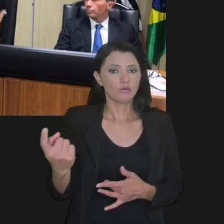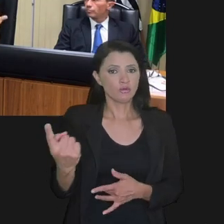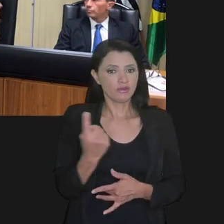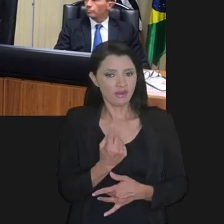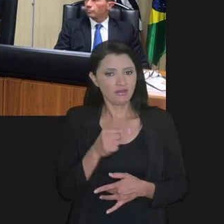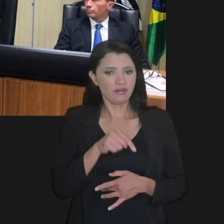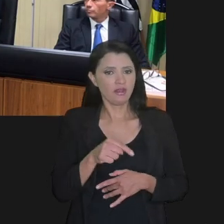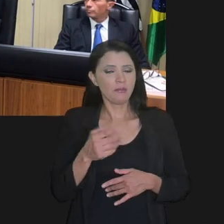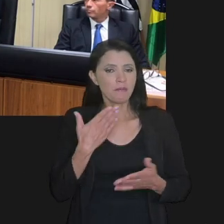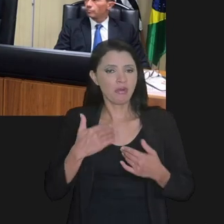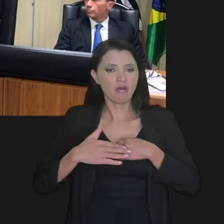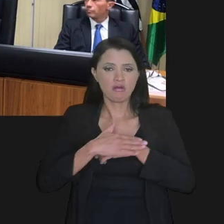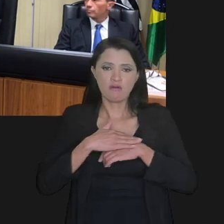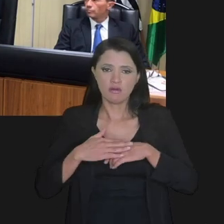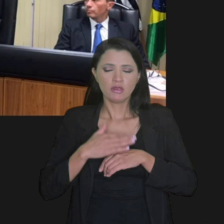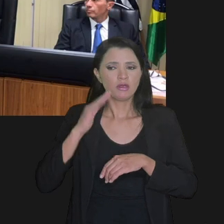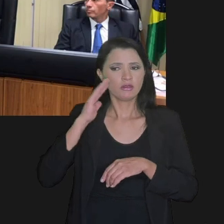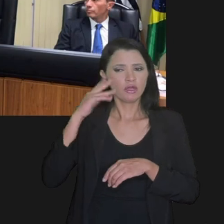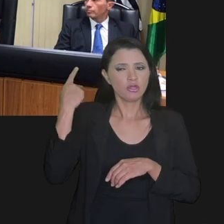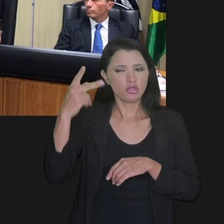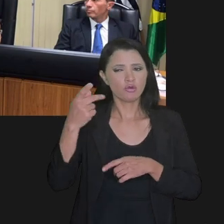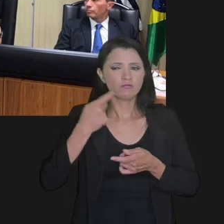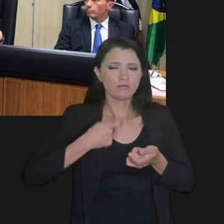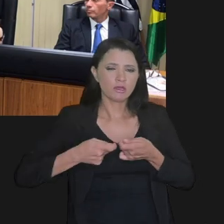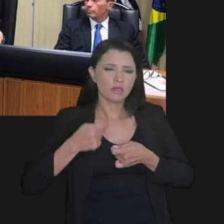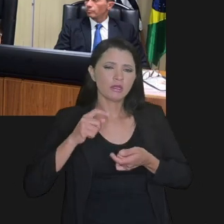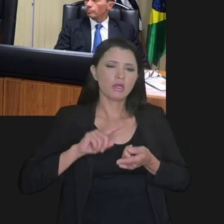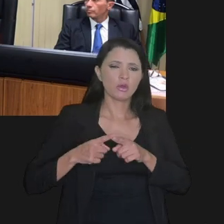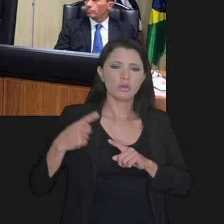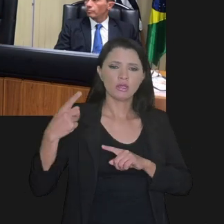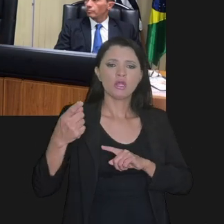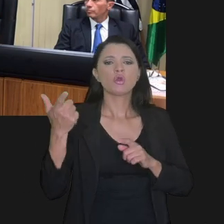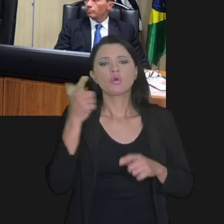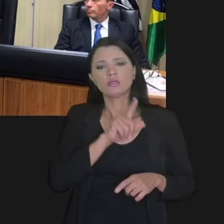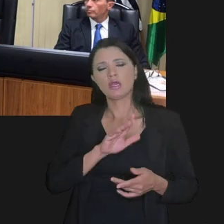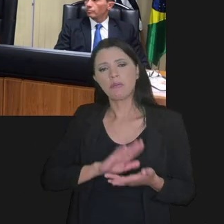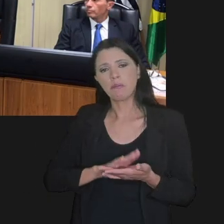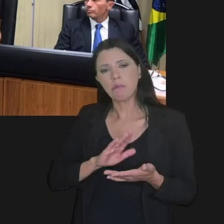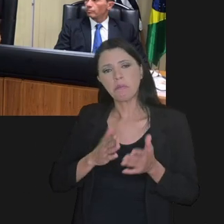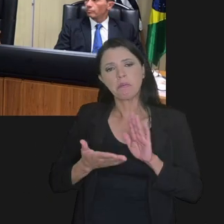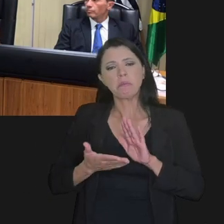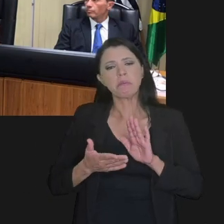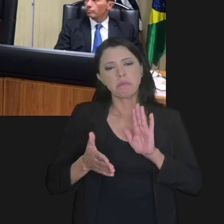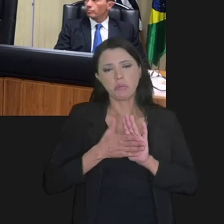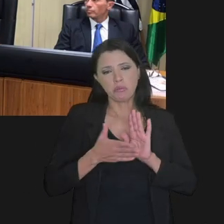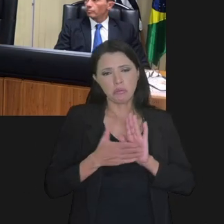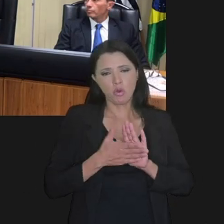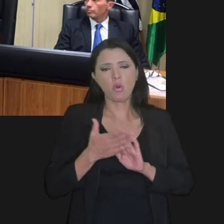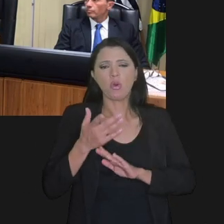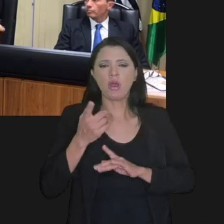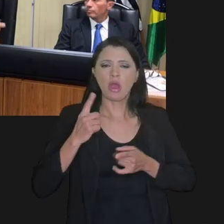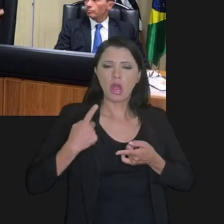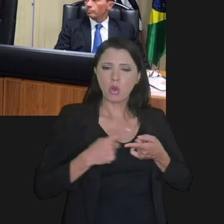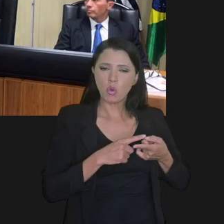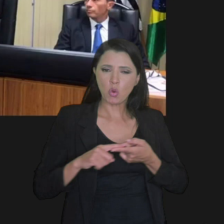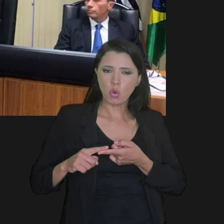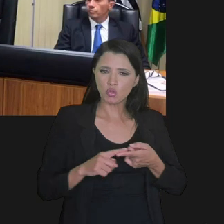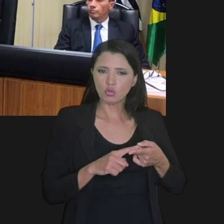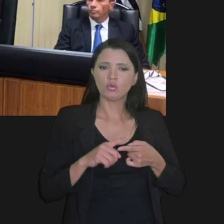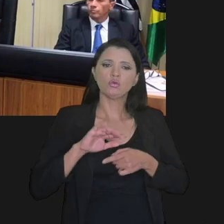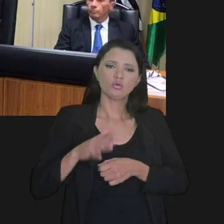Então, quando a gente traz o contribuinte para a mesa, a gente passa a entender o seu negócio e consegue propor acordos de novos